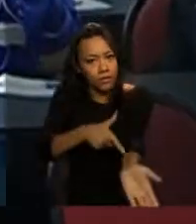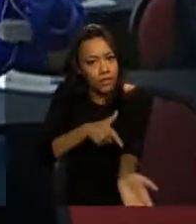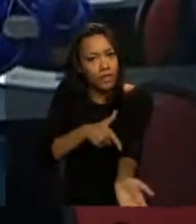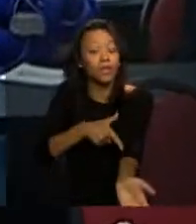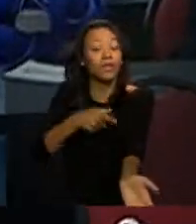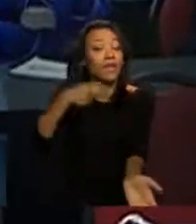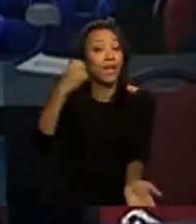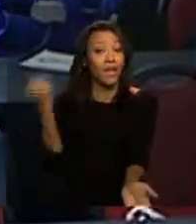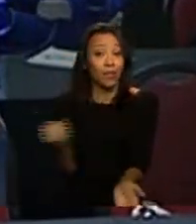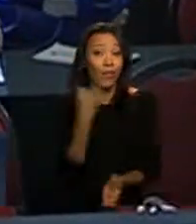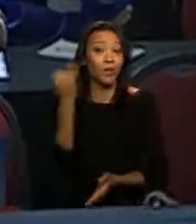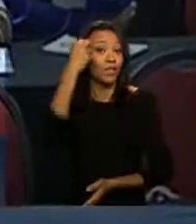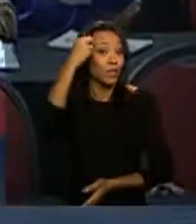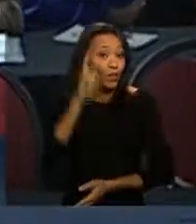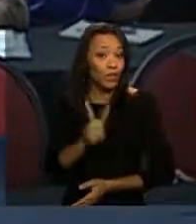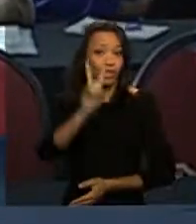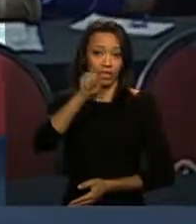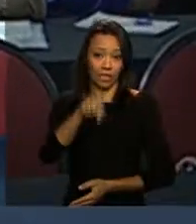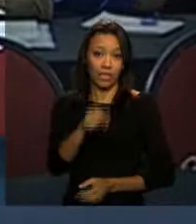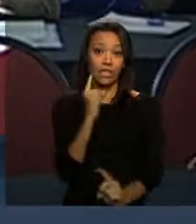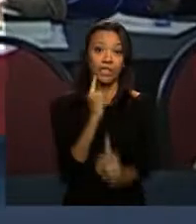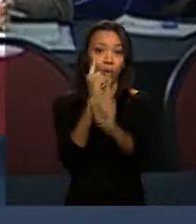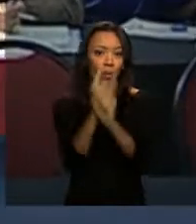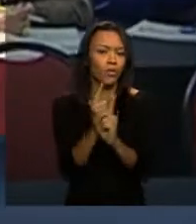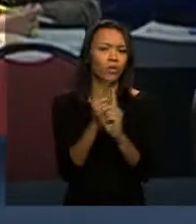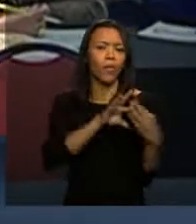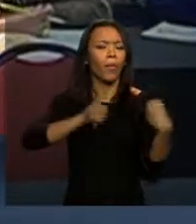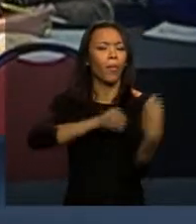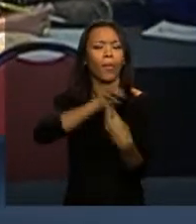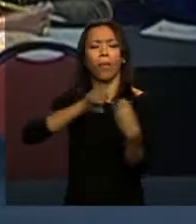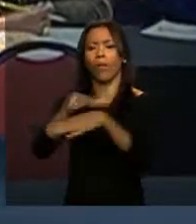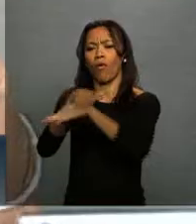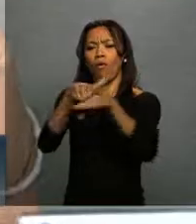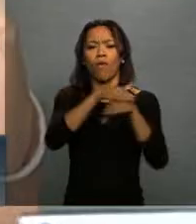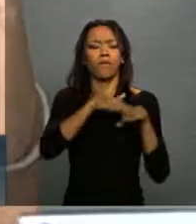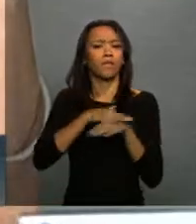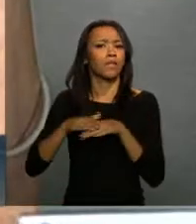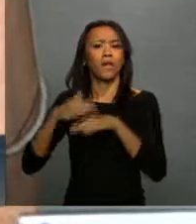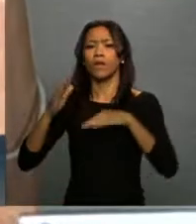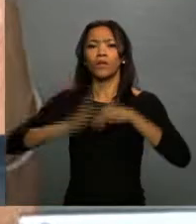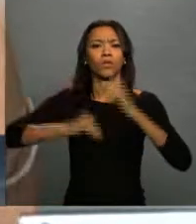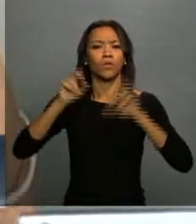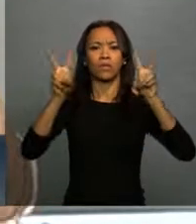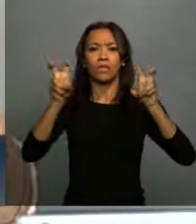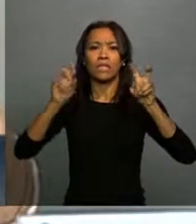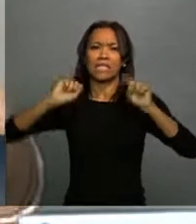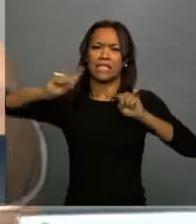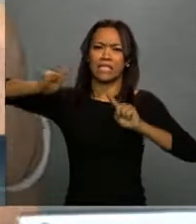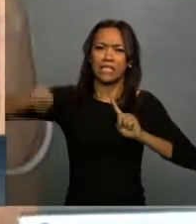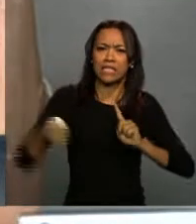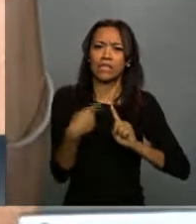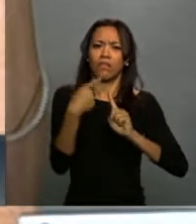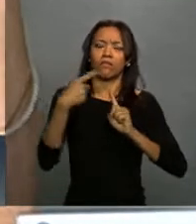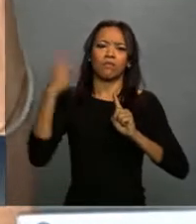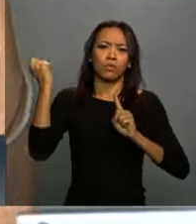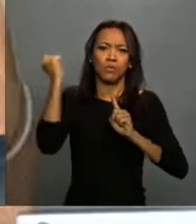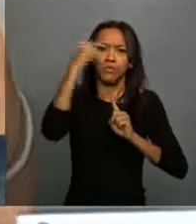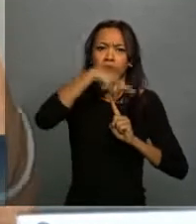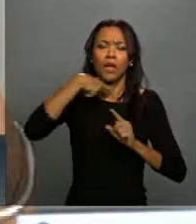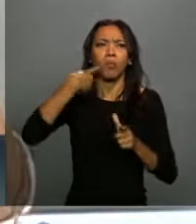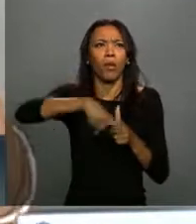nesses dois dias, como o Bacara já anunciou, nos aprofundarmos sobre os desafios que cada estado tem, os desafios que cada Emo Rede encontra,